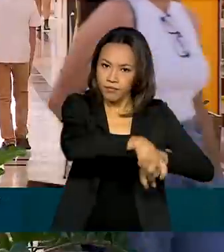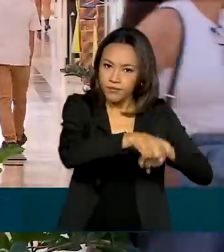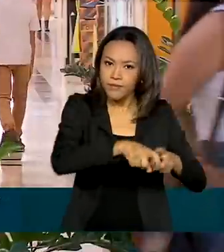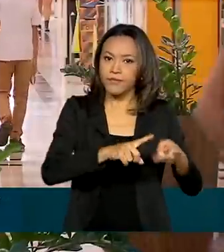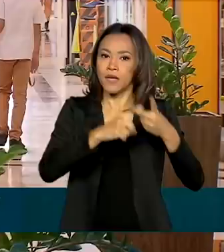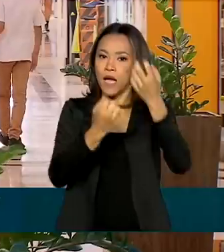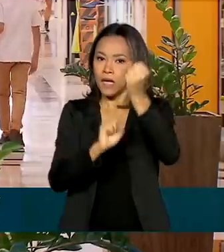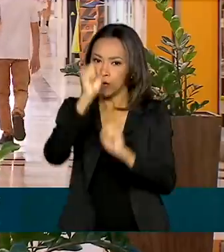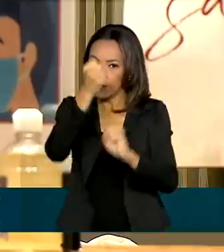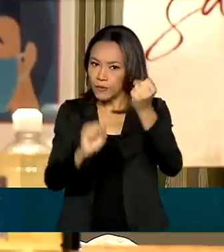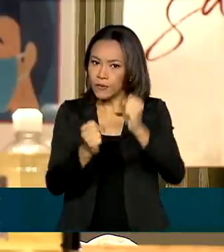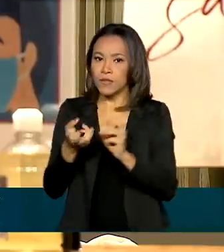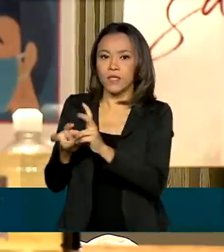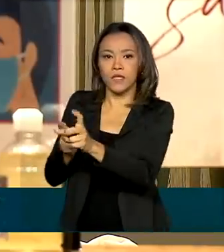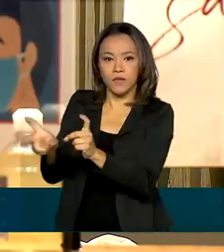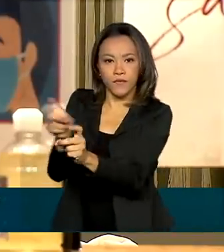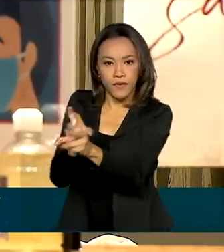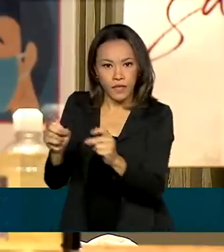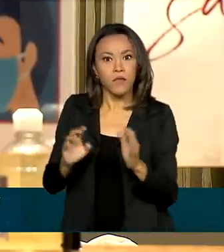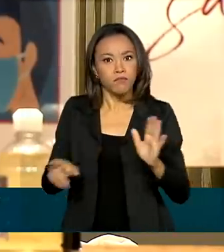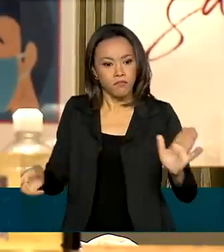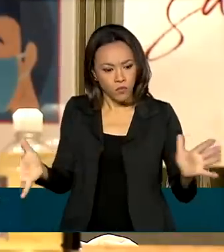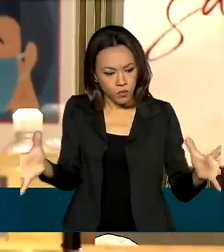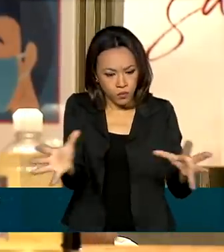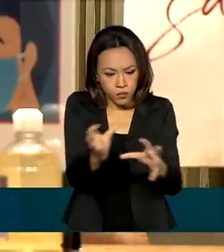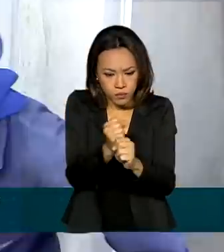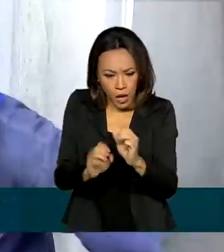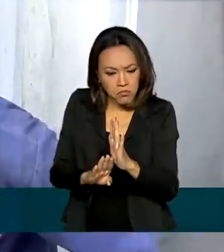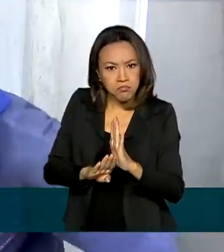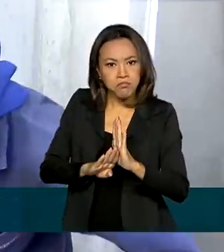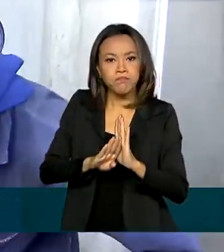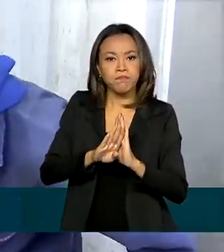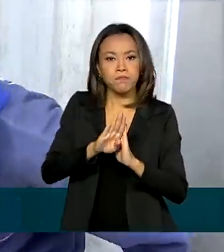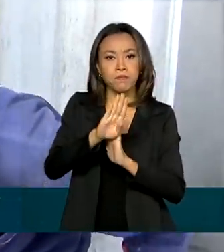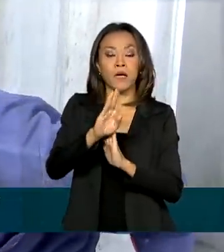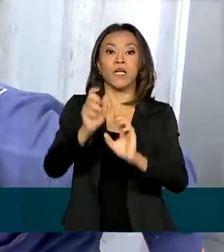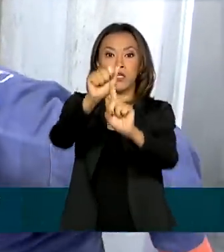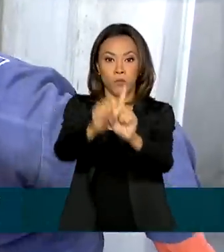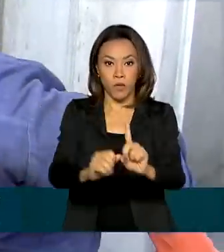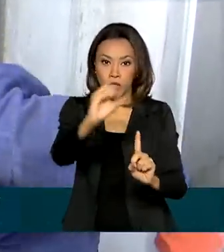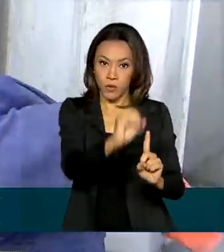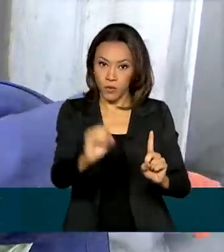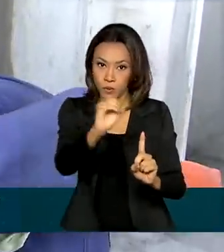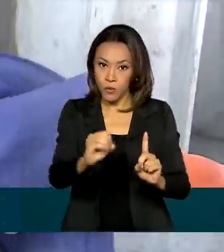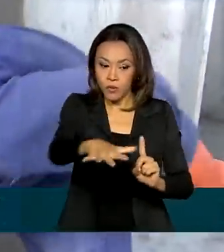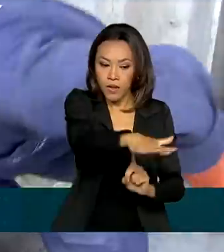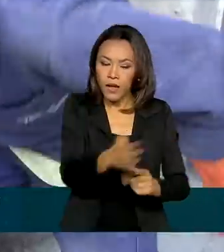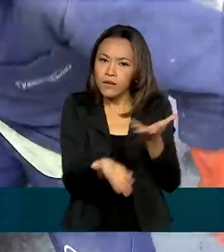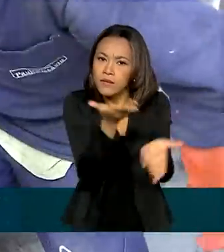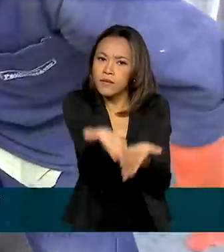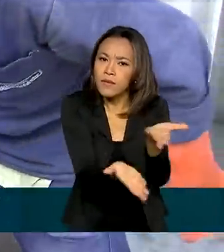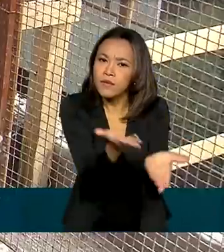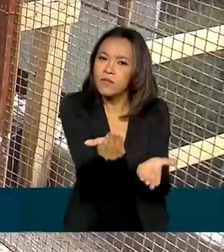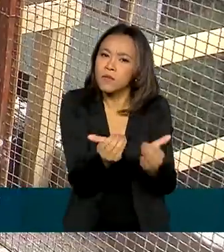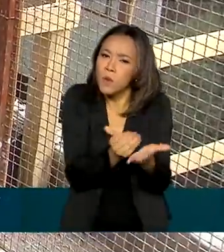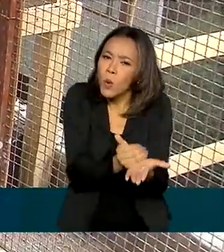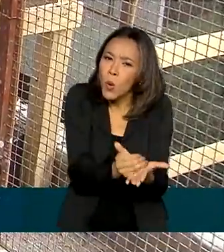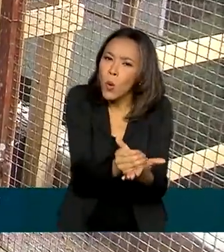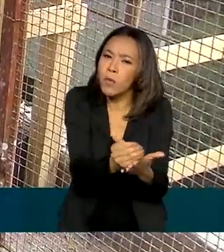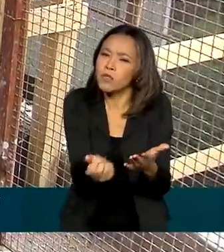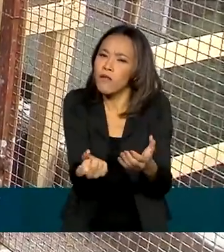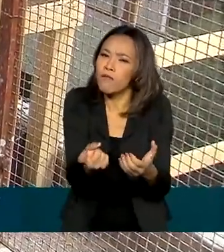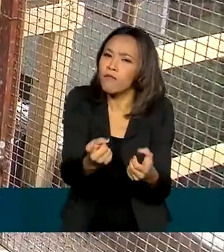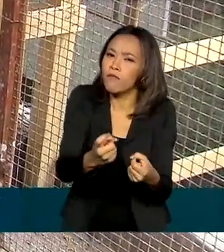comércio vêm apresentando crescimento. E a partir de outubro, o setor de serviços começou a se recuperar,